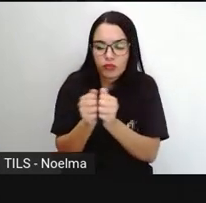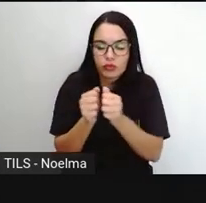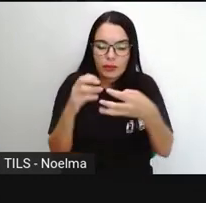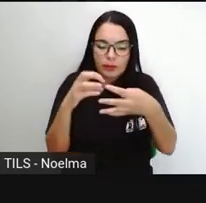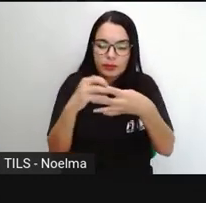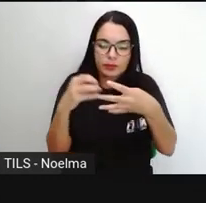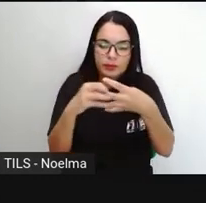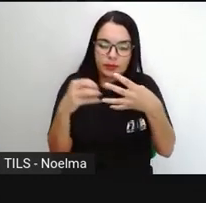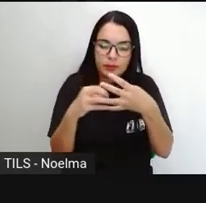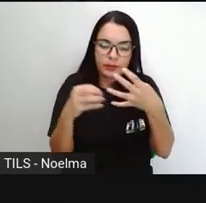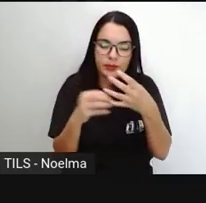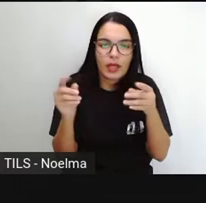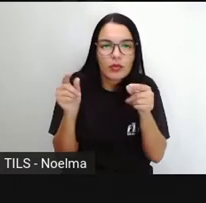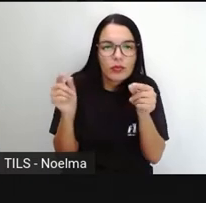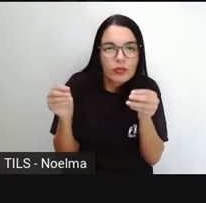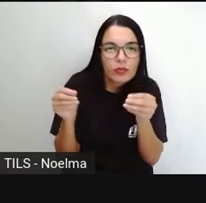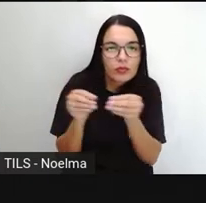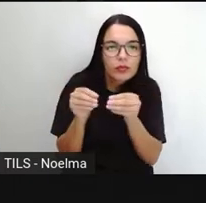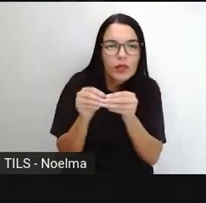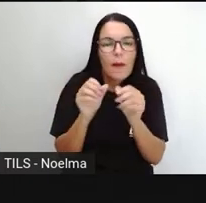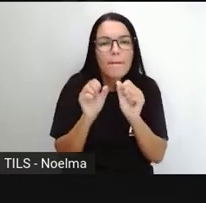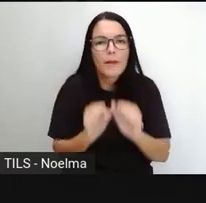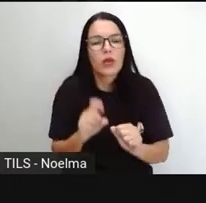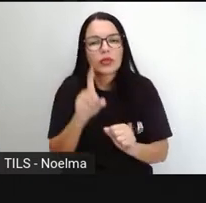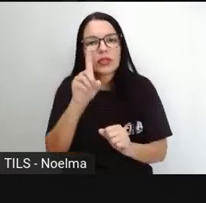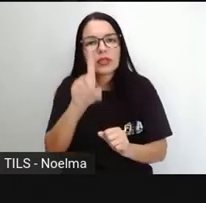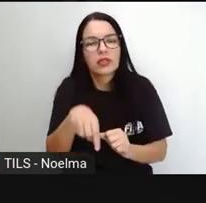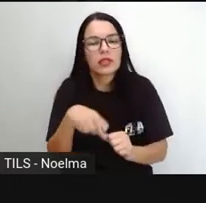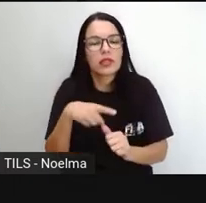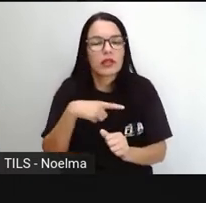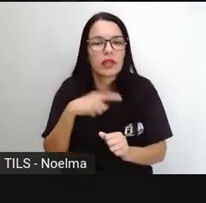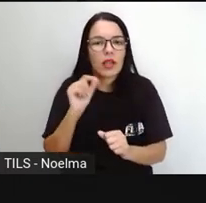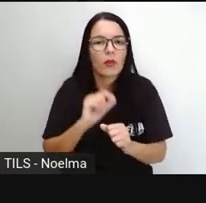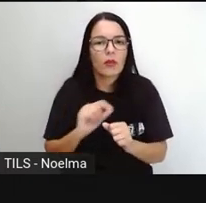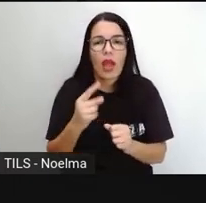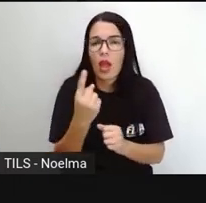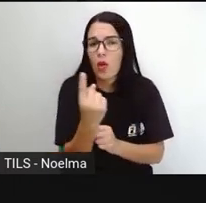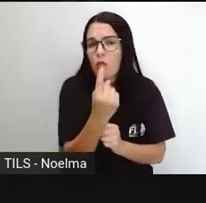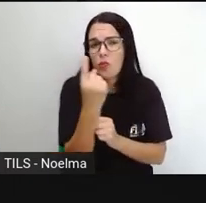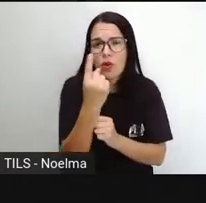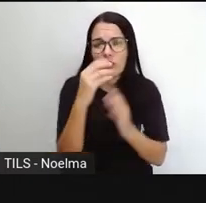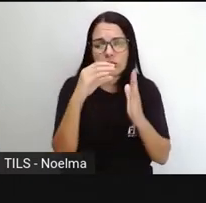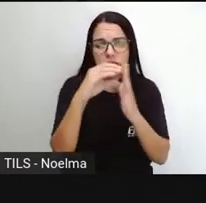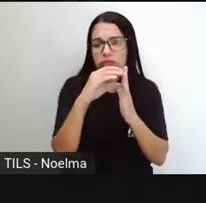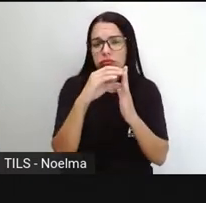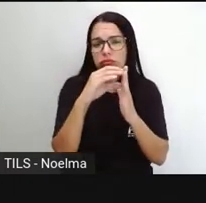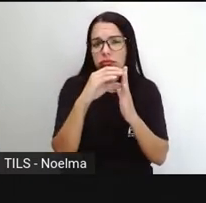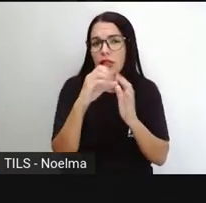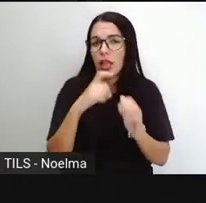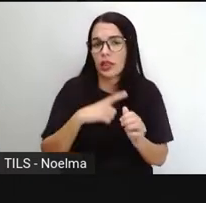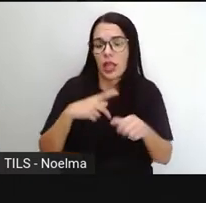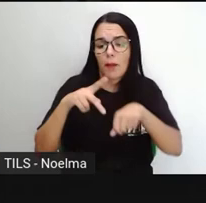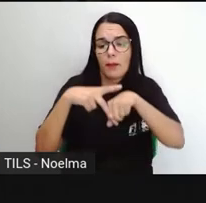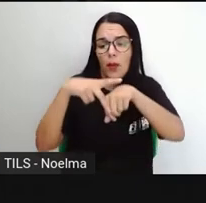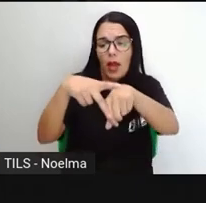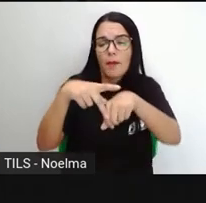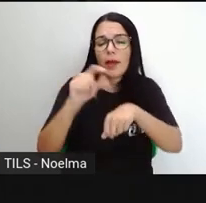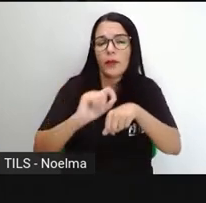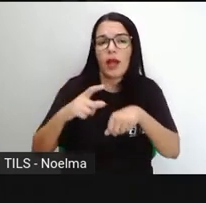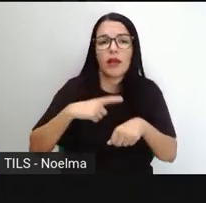diferentes. A gente pode observar poemas, por exemplo, porque tem uma única estrofe. Tem poemas que existem